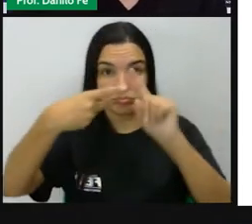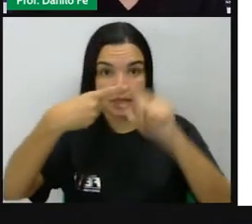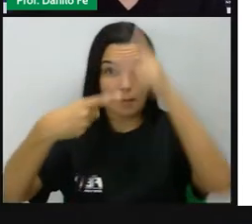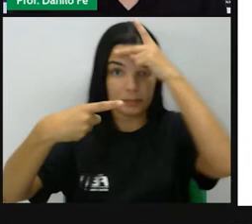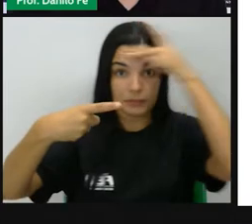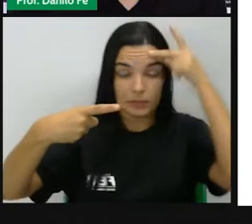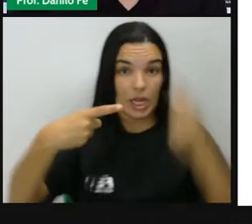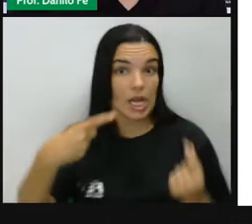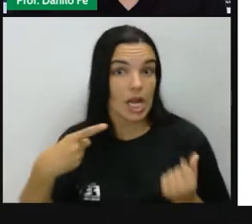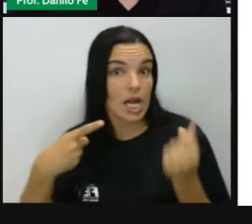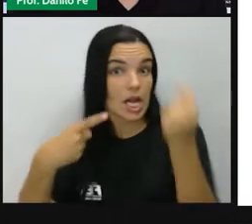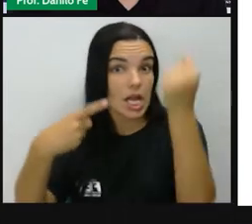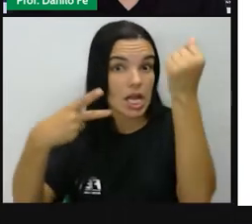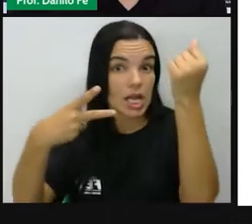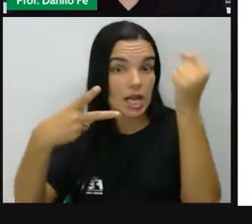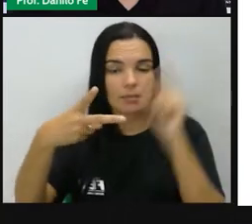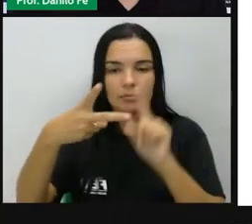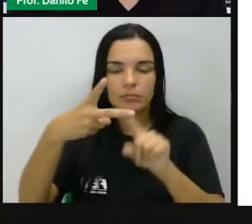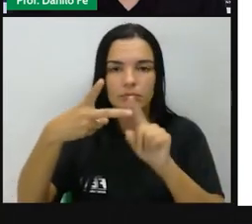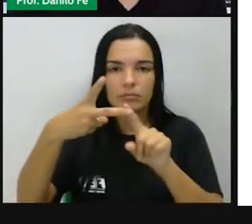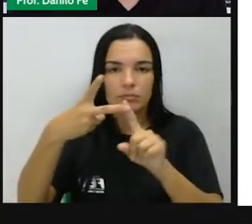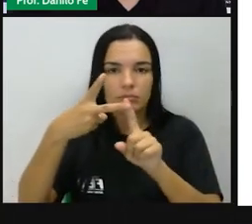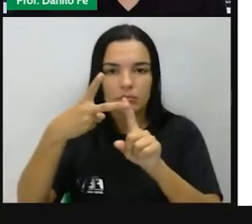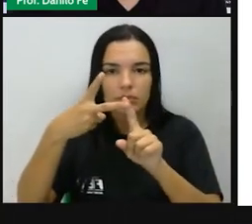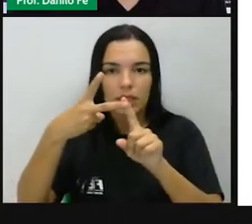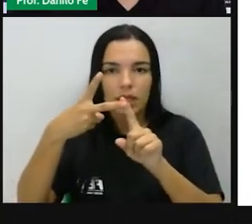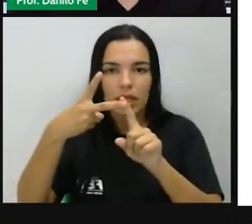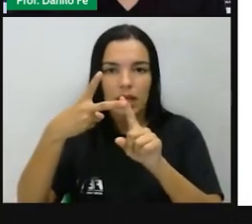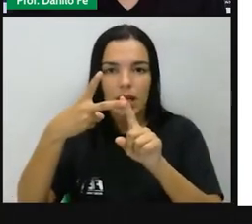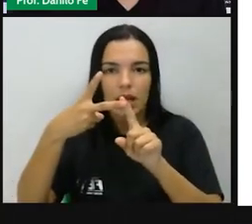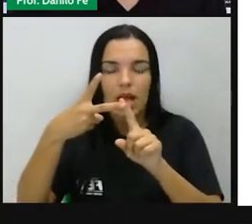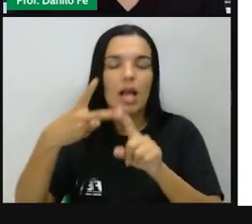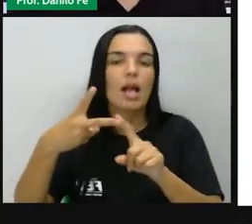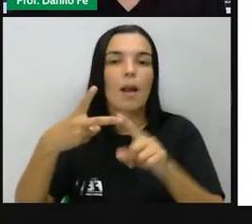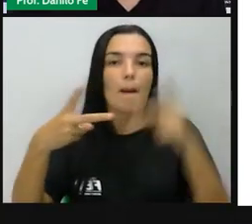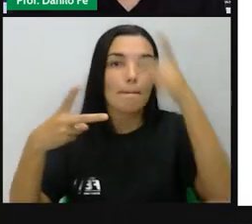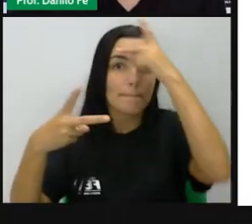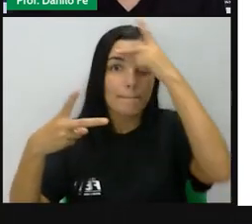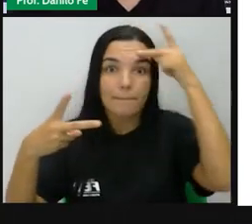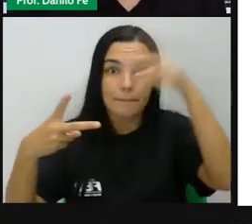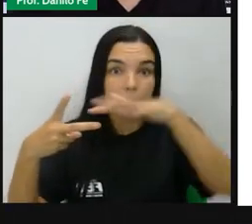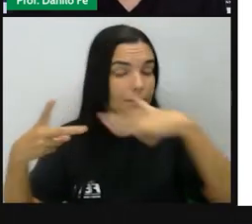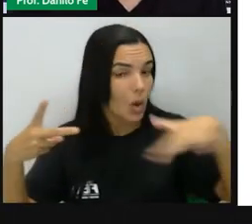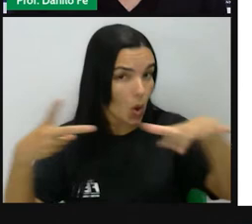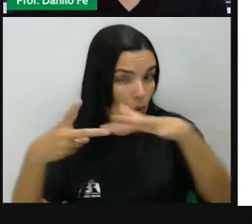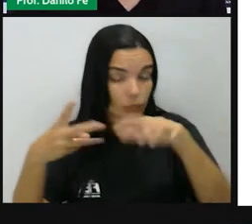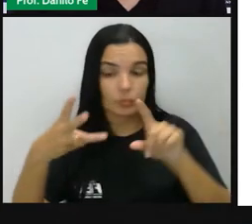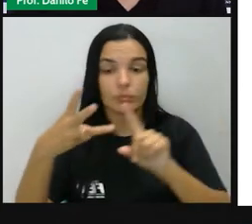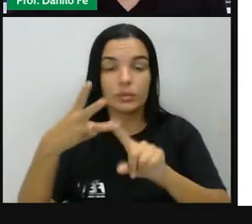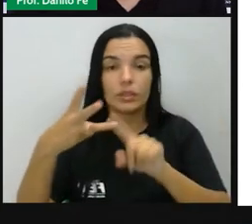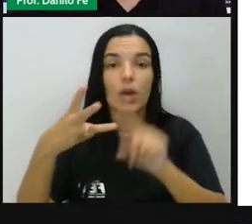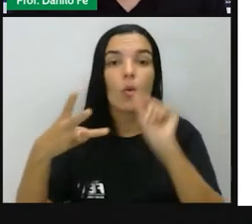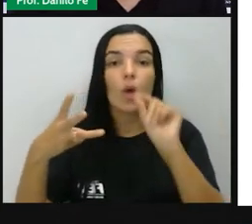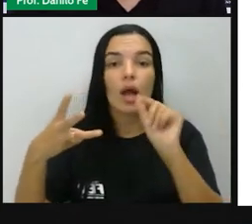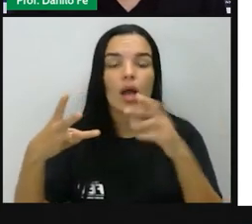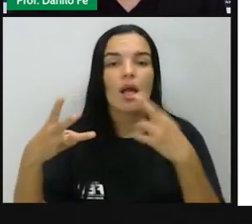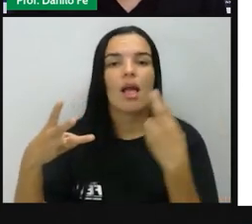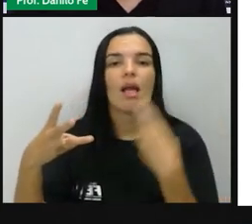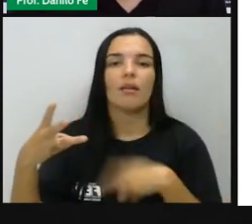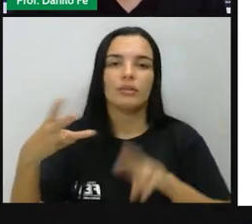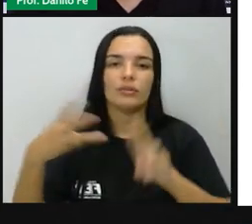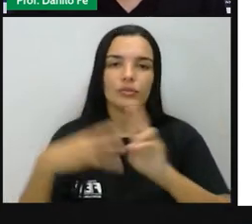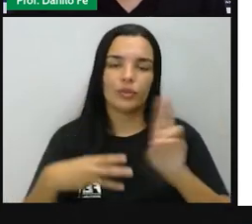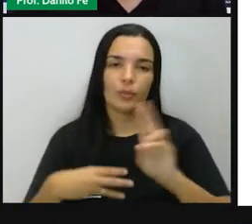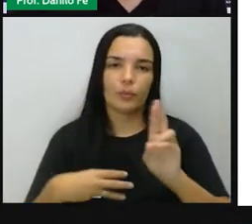Essa divisão, ela não permitia mobilidade social. Você nascia em um